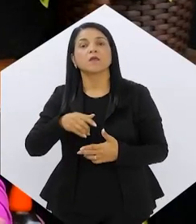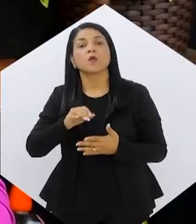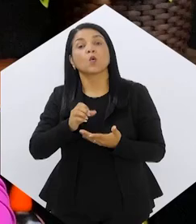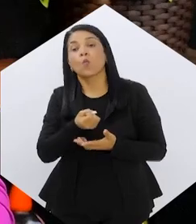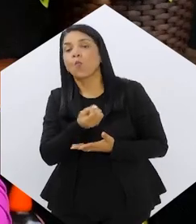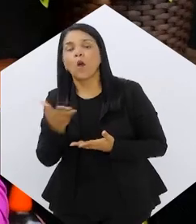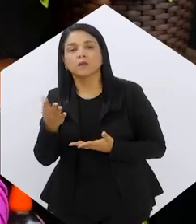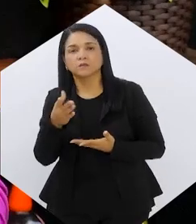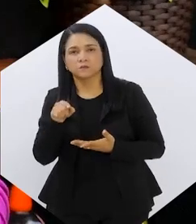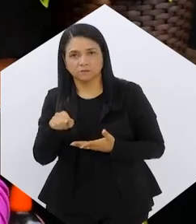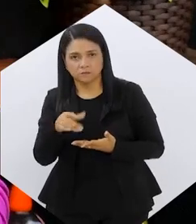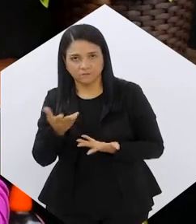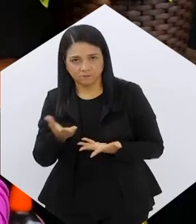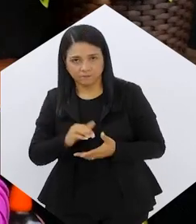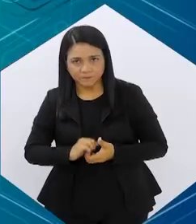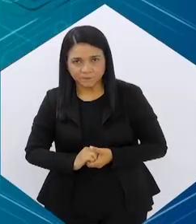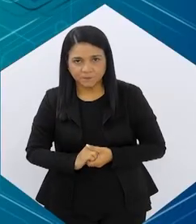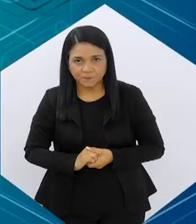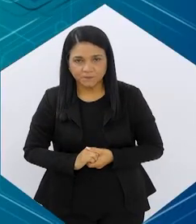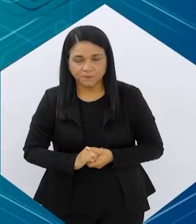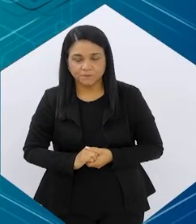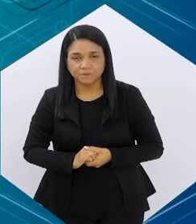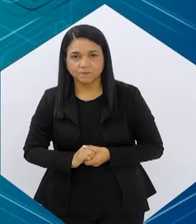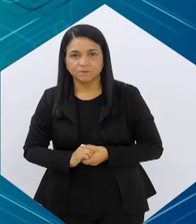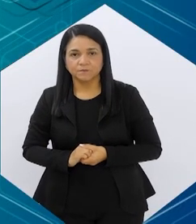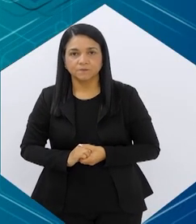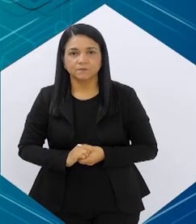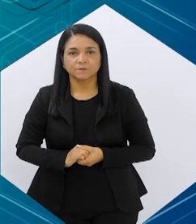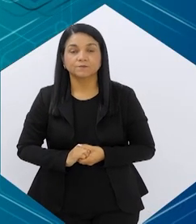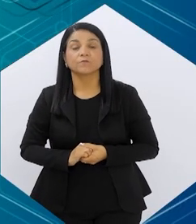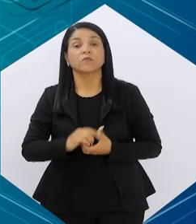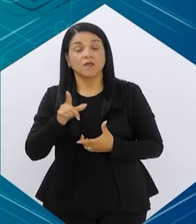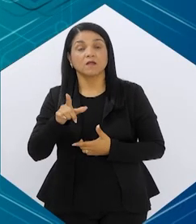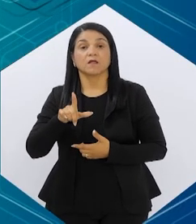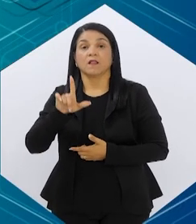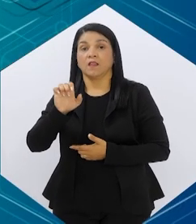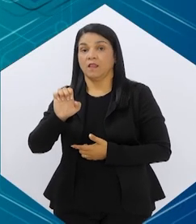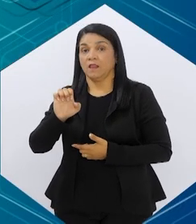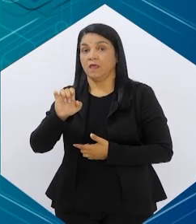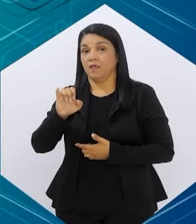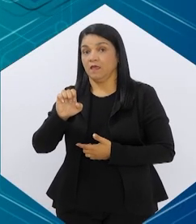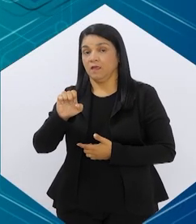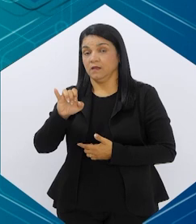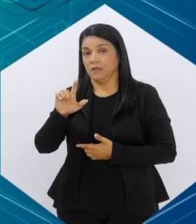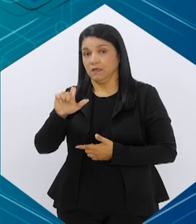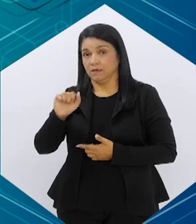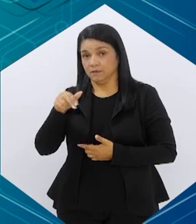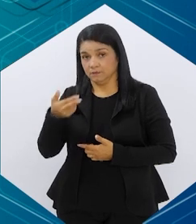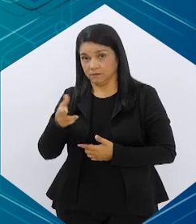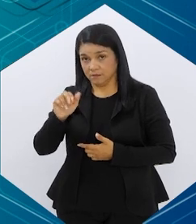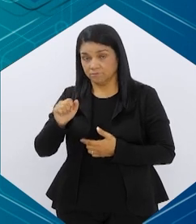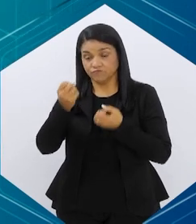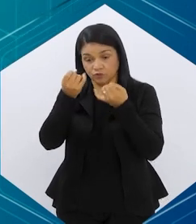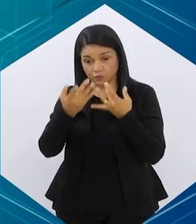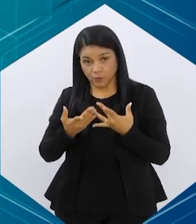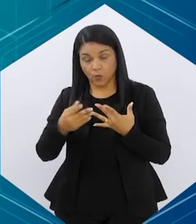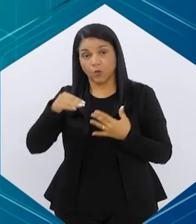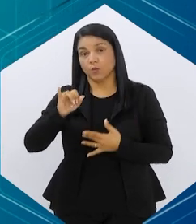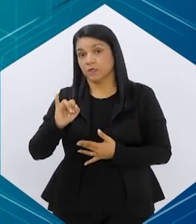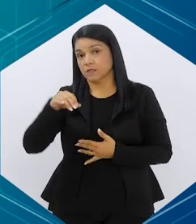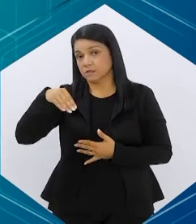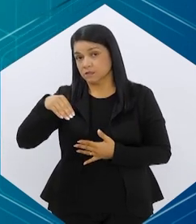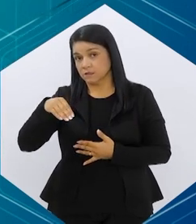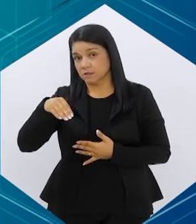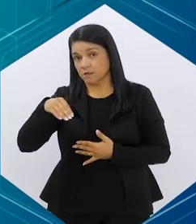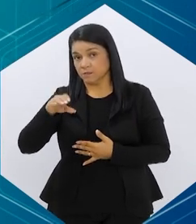e quais são eles? Então, ótimo. Como a Leandra falou, assim, o índice de massa corporal é o nosso grande índice para